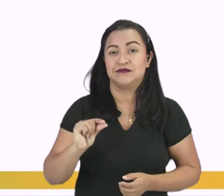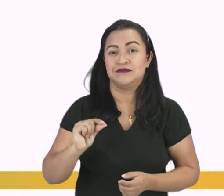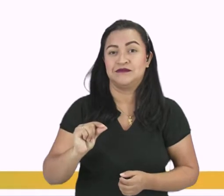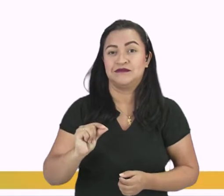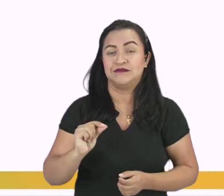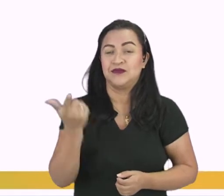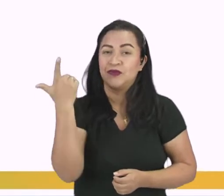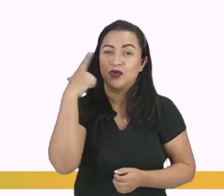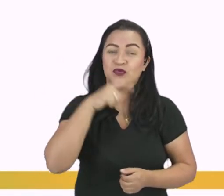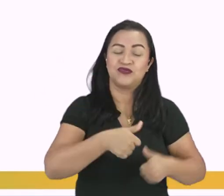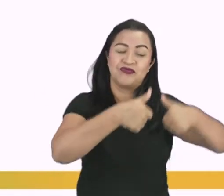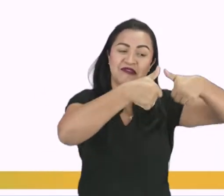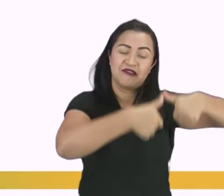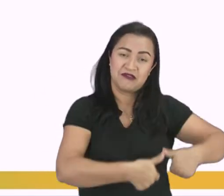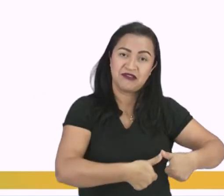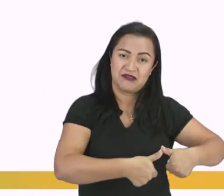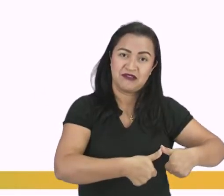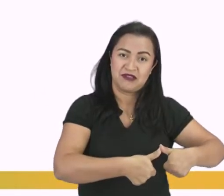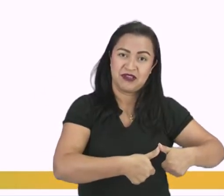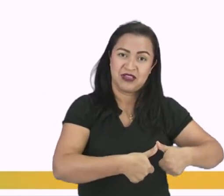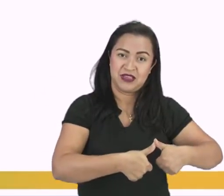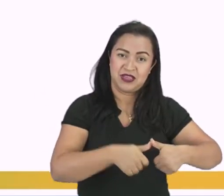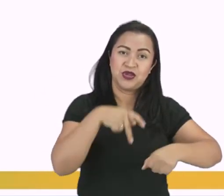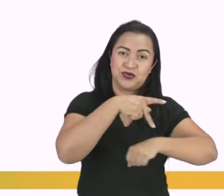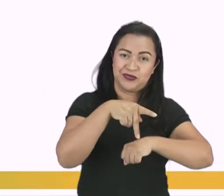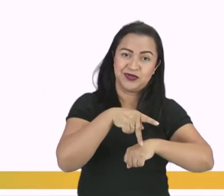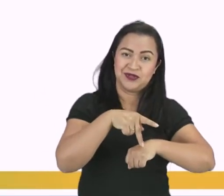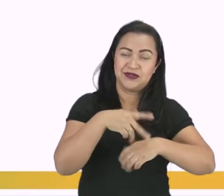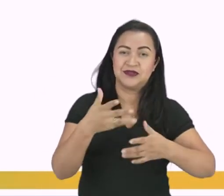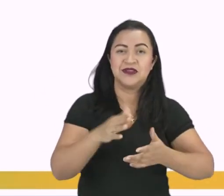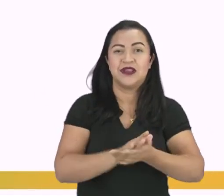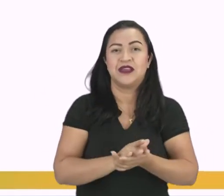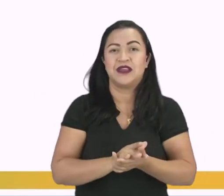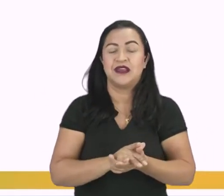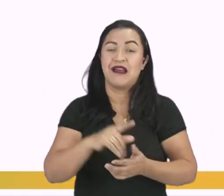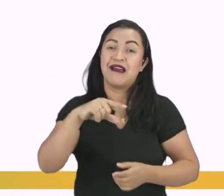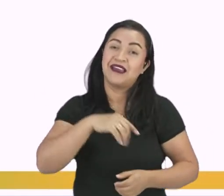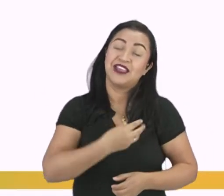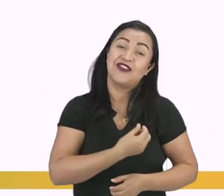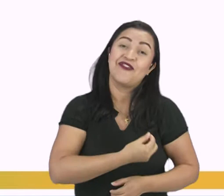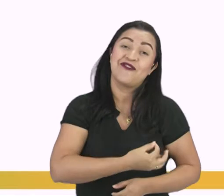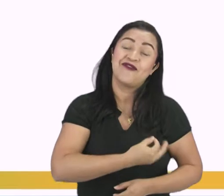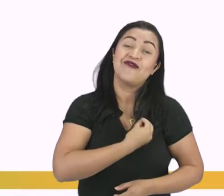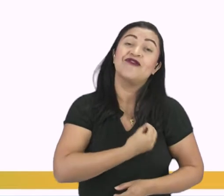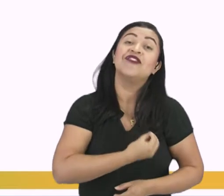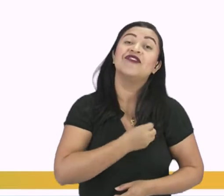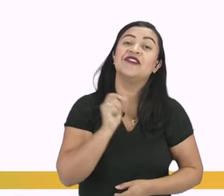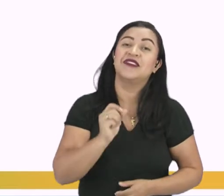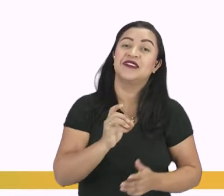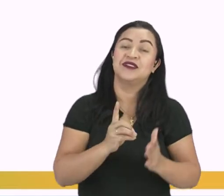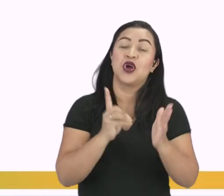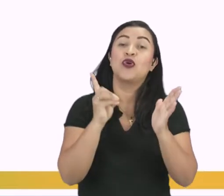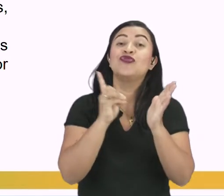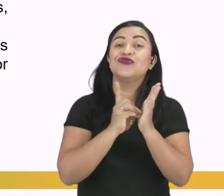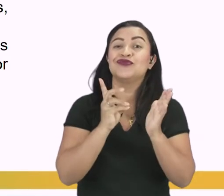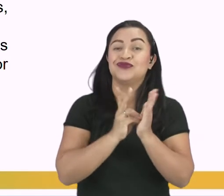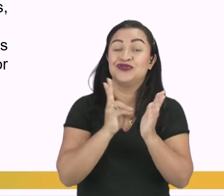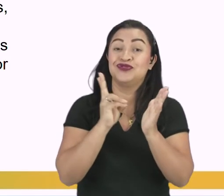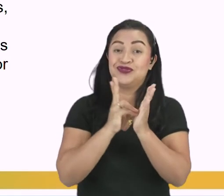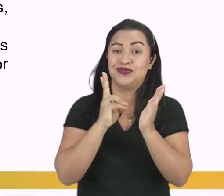Essas terras, elas eram habitadas por indígenas, pertenciam a esses indígenas.